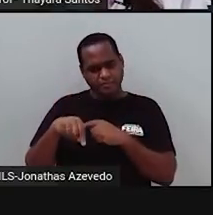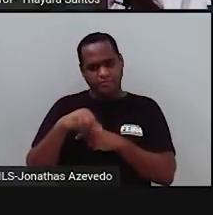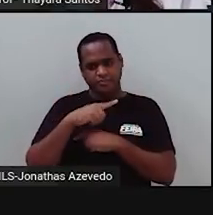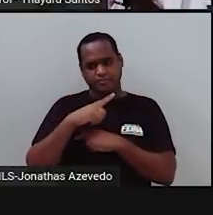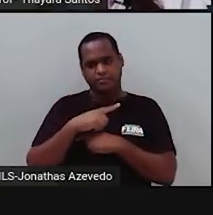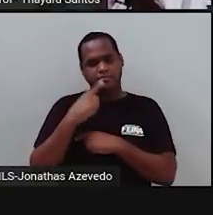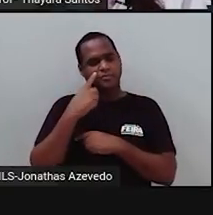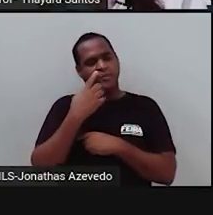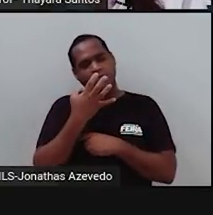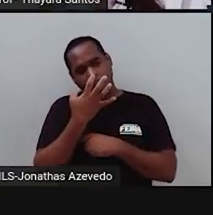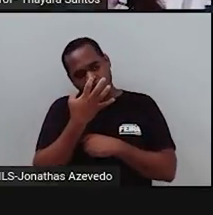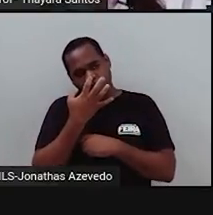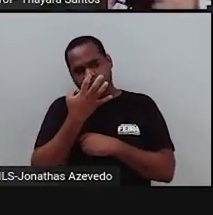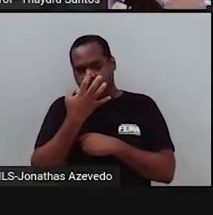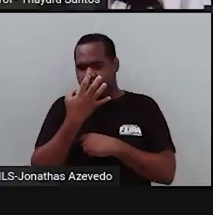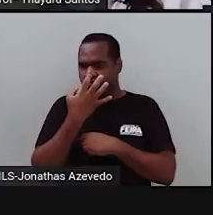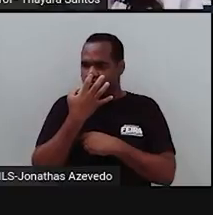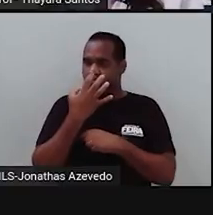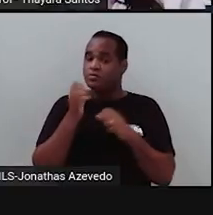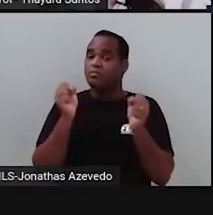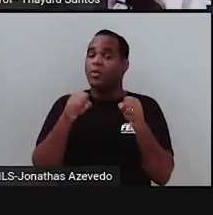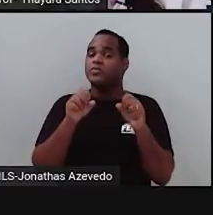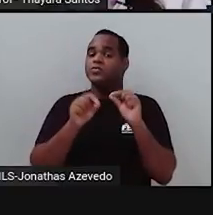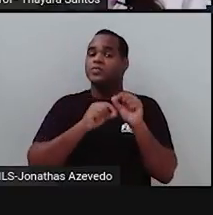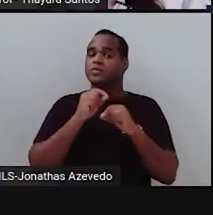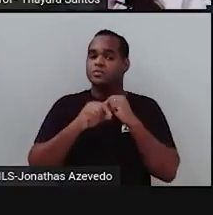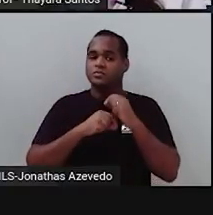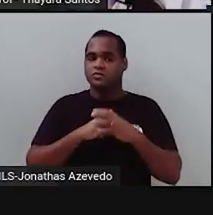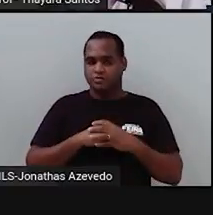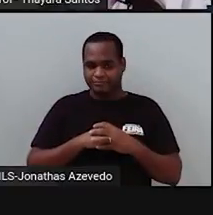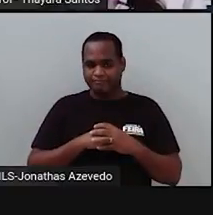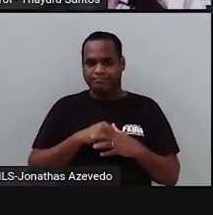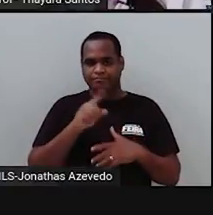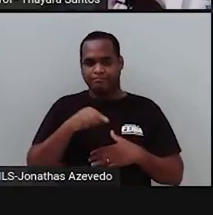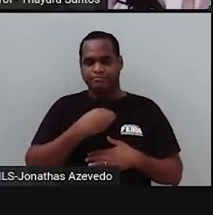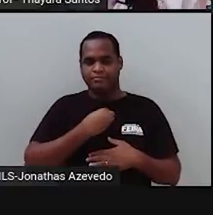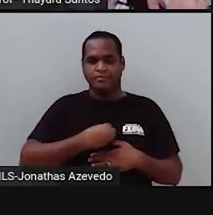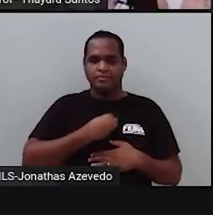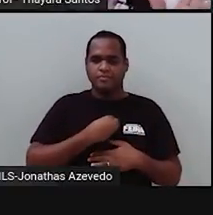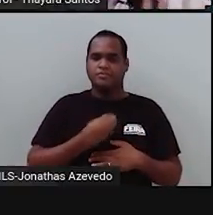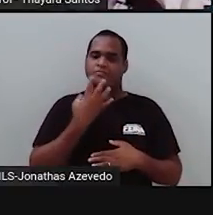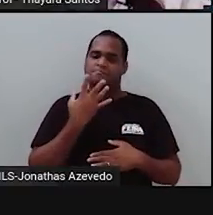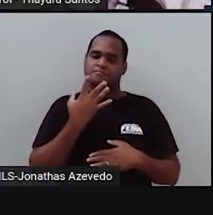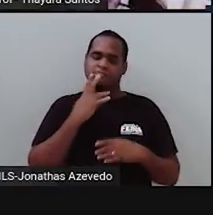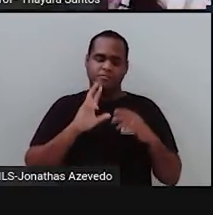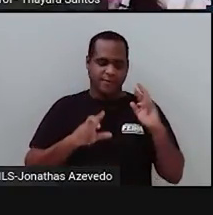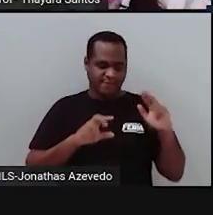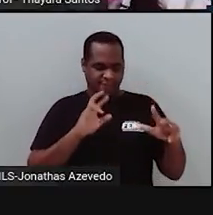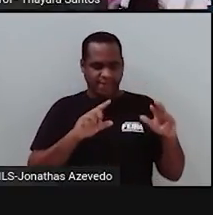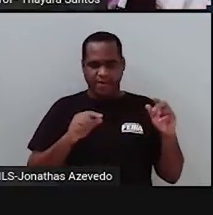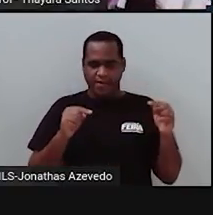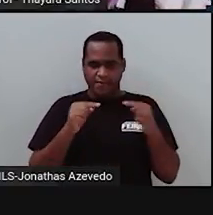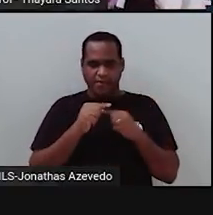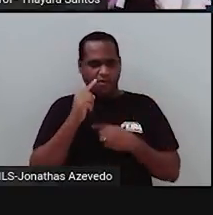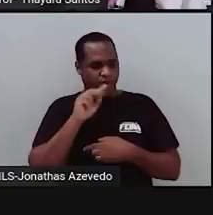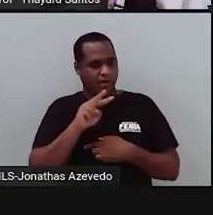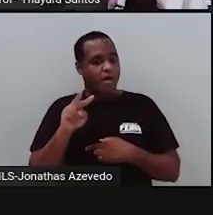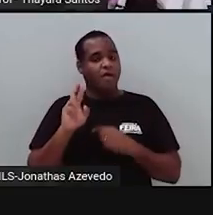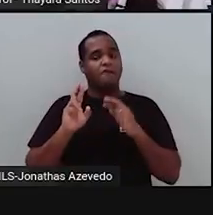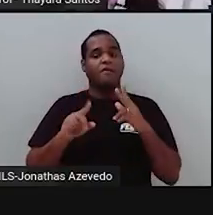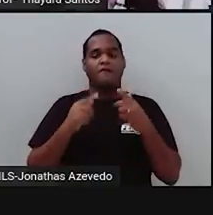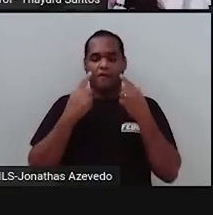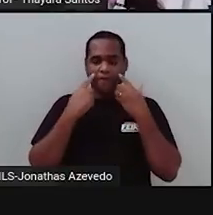observou que as possibilidades eram o seguinte. Aqui já está a coloração diferente, para vocês conseguirem enxergar bem aí do outro lado.